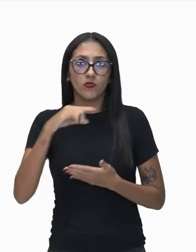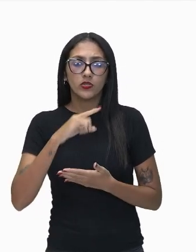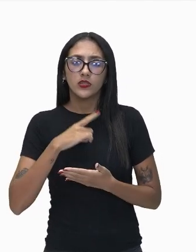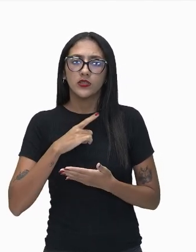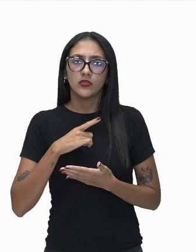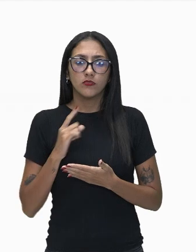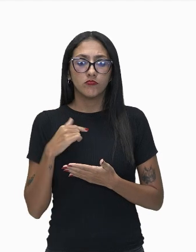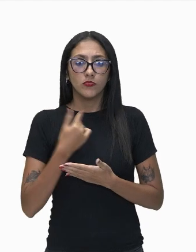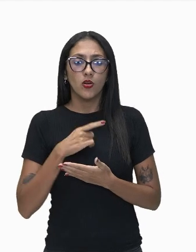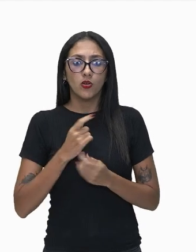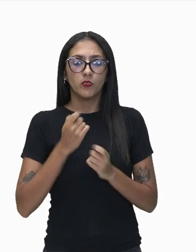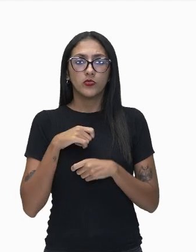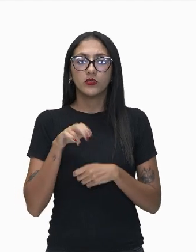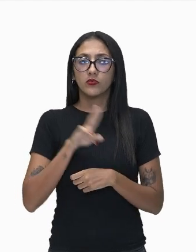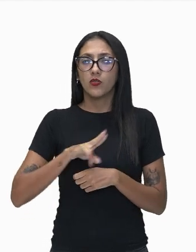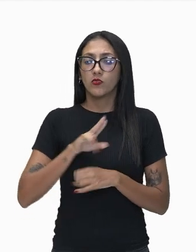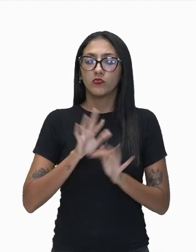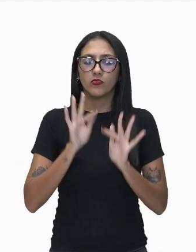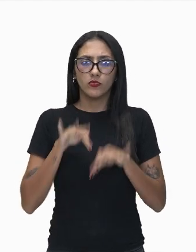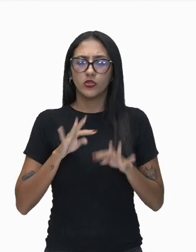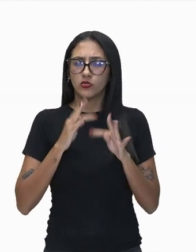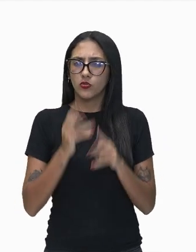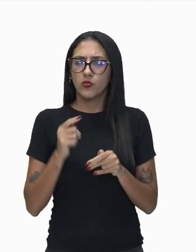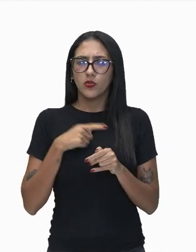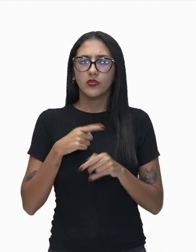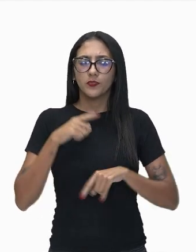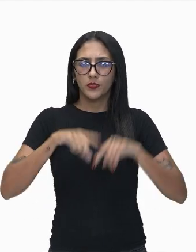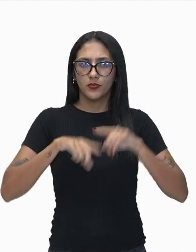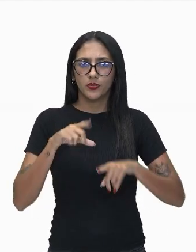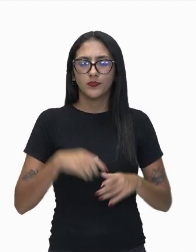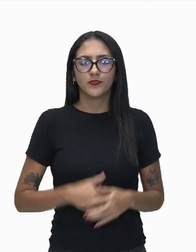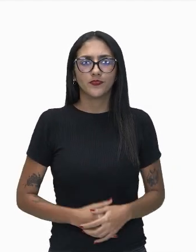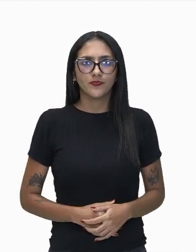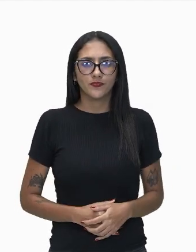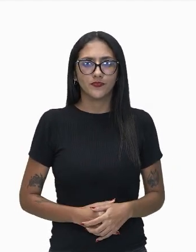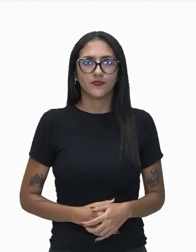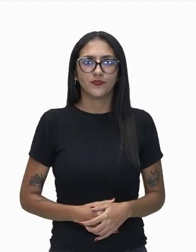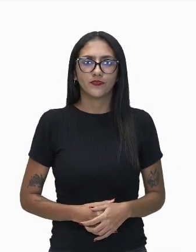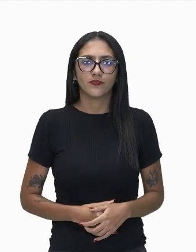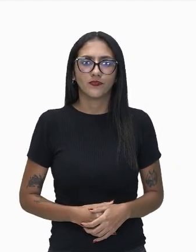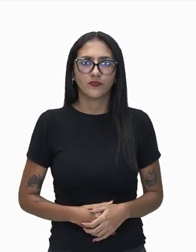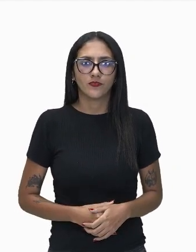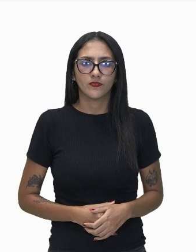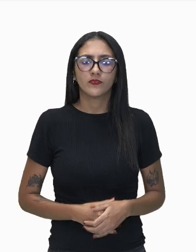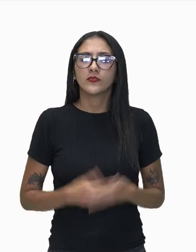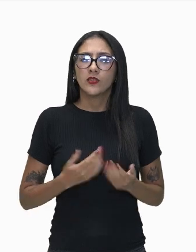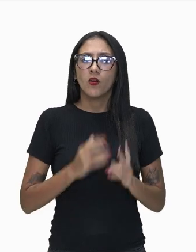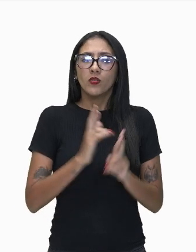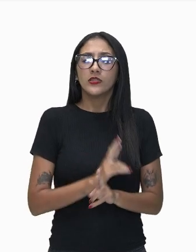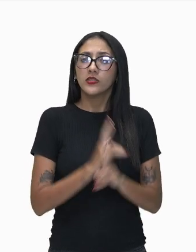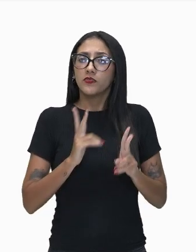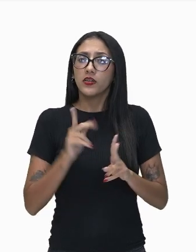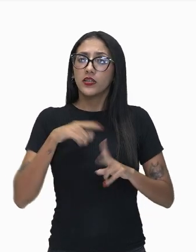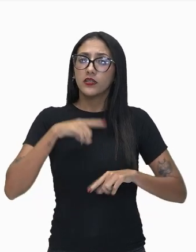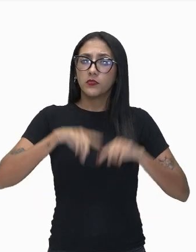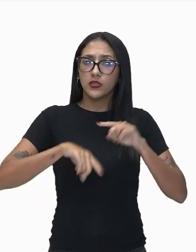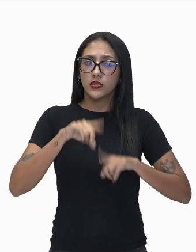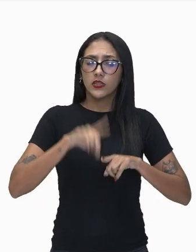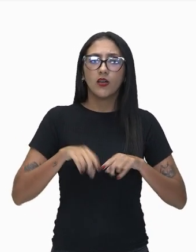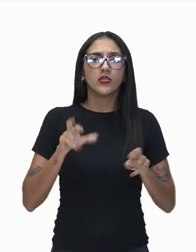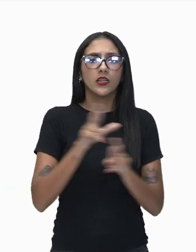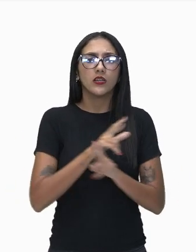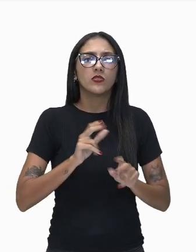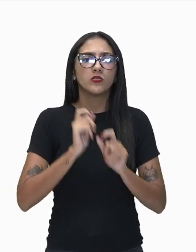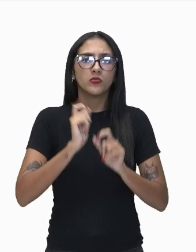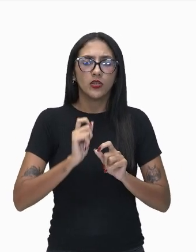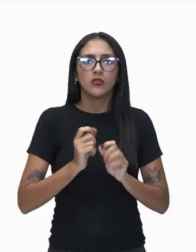nós somos o consumidor final de toda essa cadeia. As diferenças entre essas indústrias residem nos processos produtivos, tá?